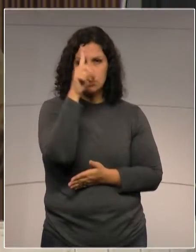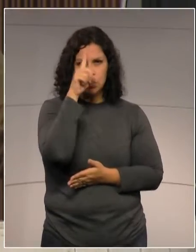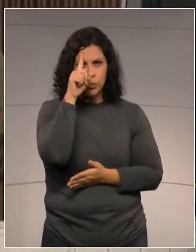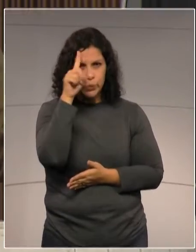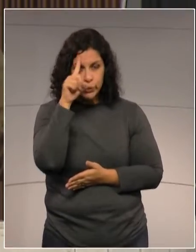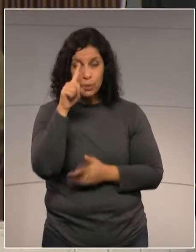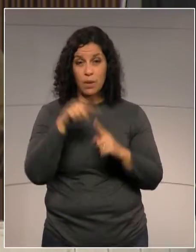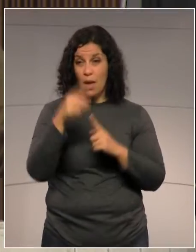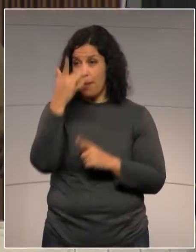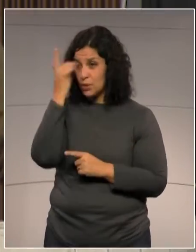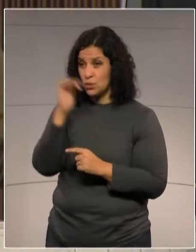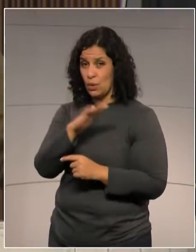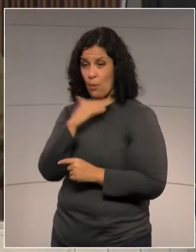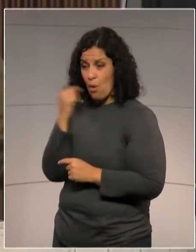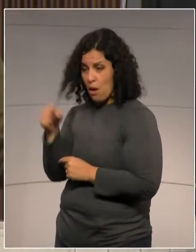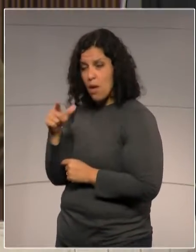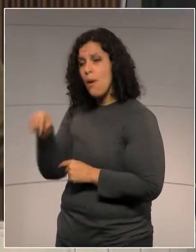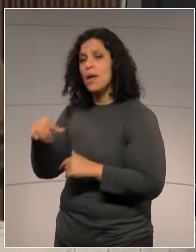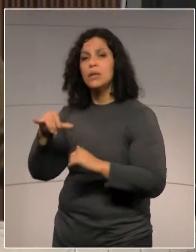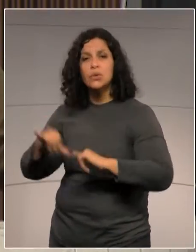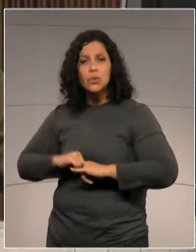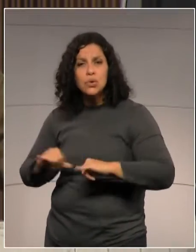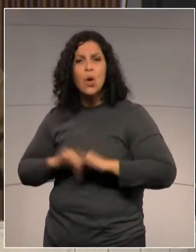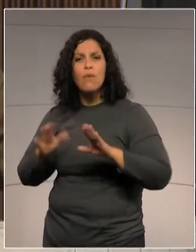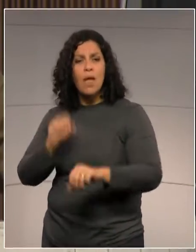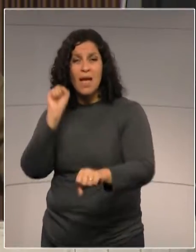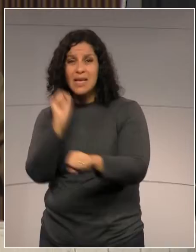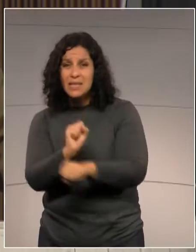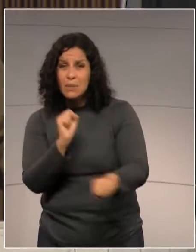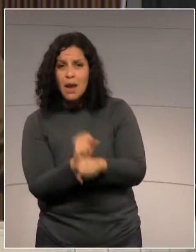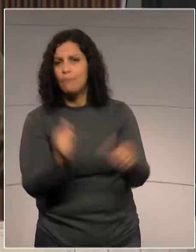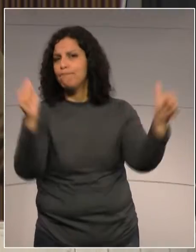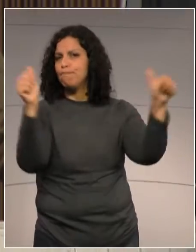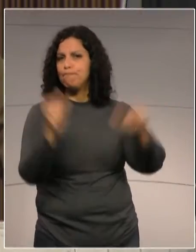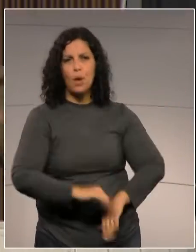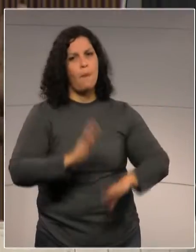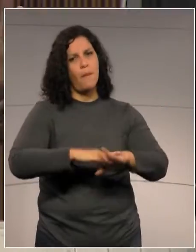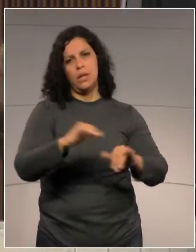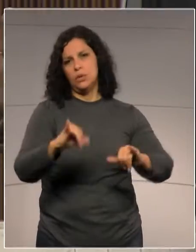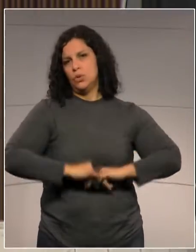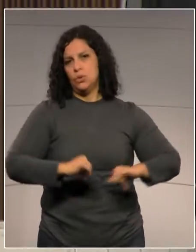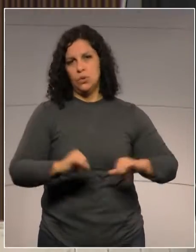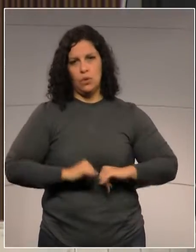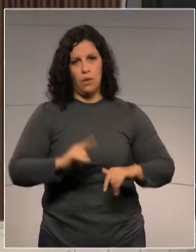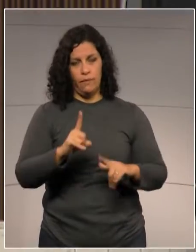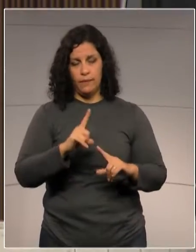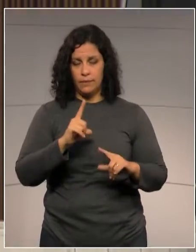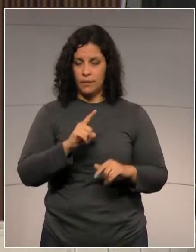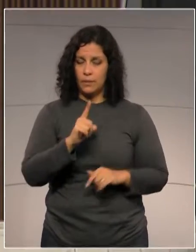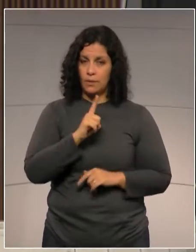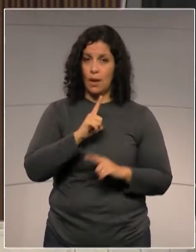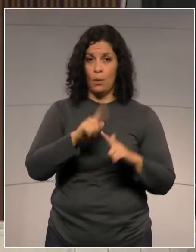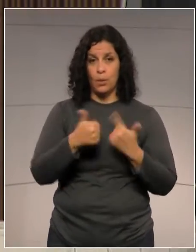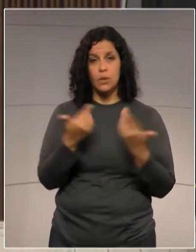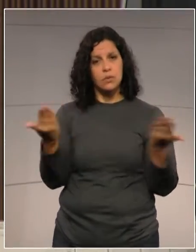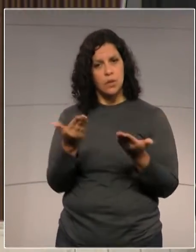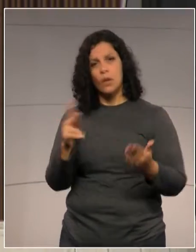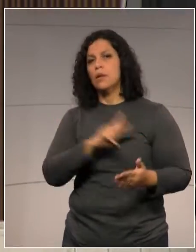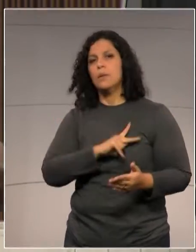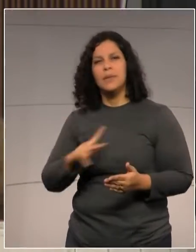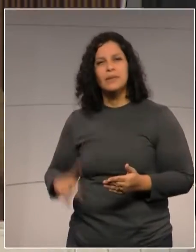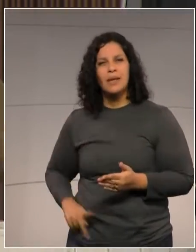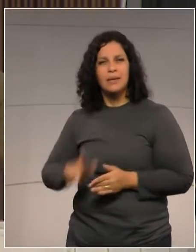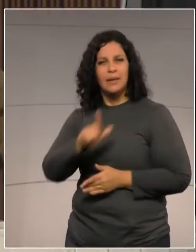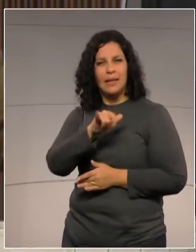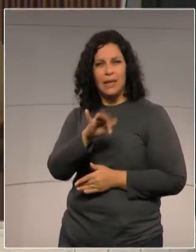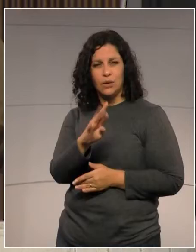A dor da perda já é grande, a dor da espera potencializa ainda mais. Não bastasse, presidente Lito, no exercício